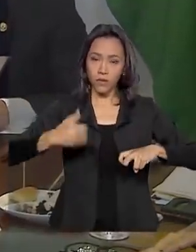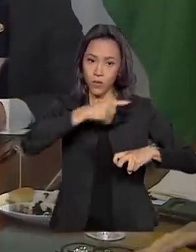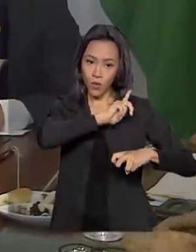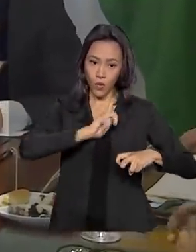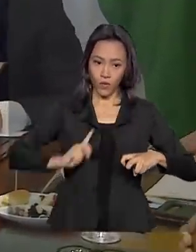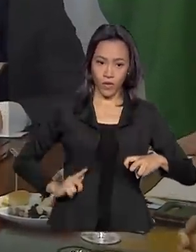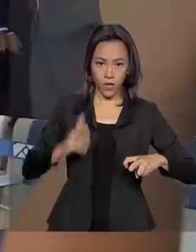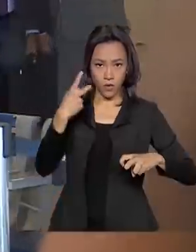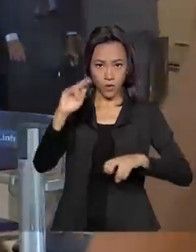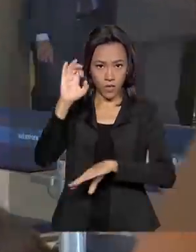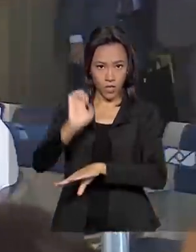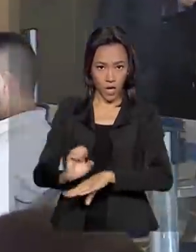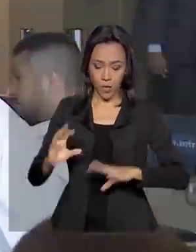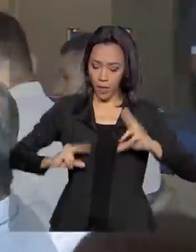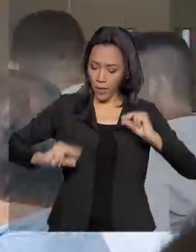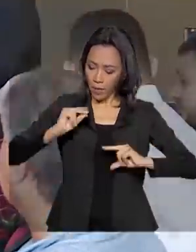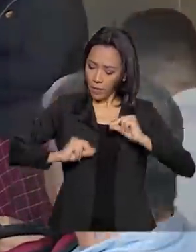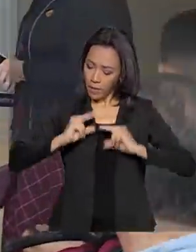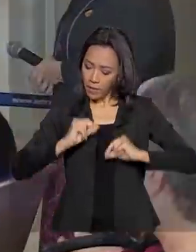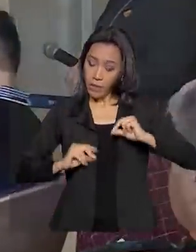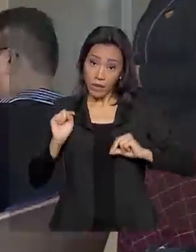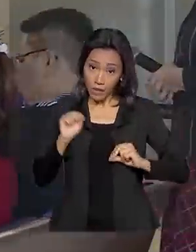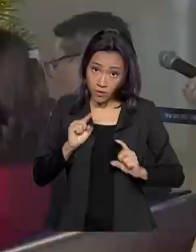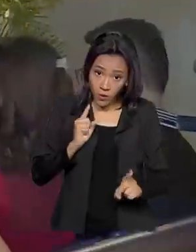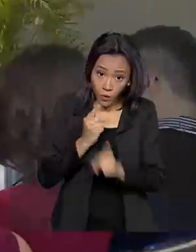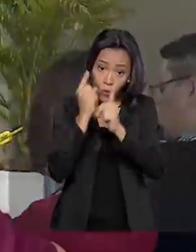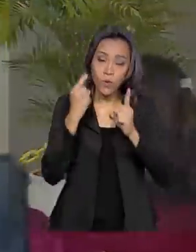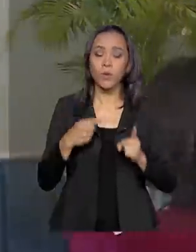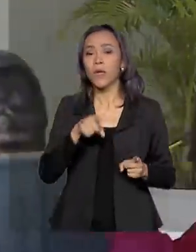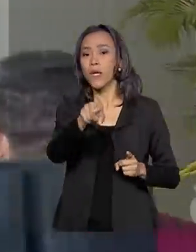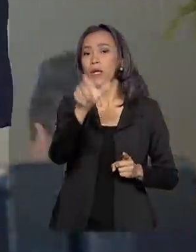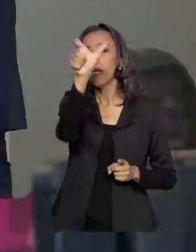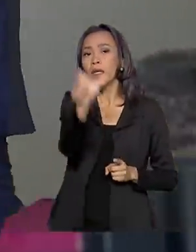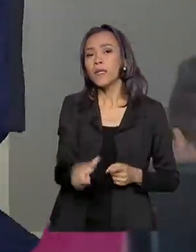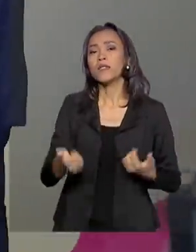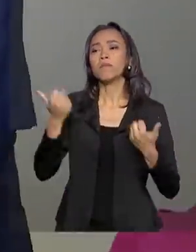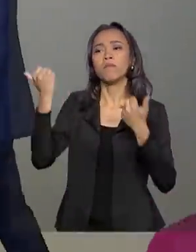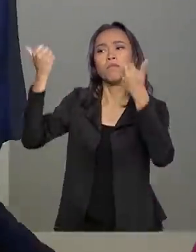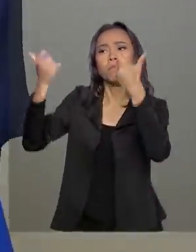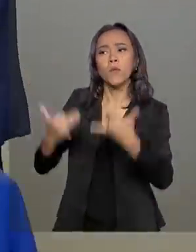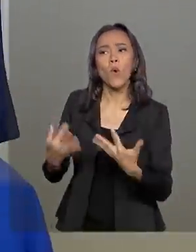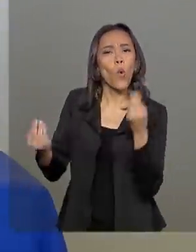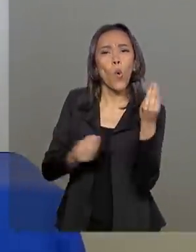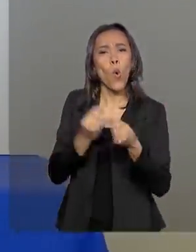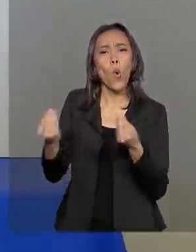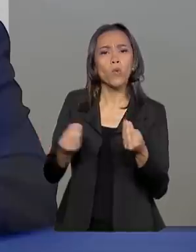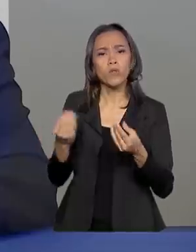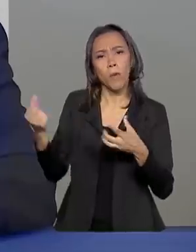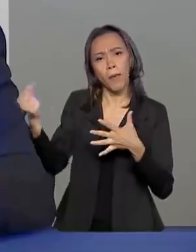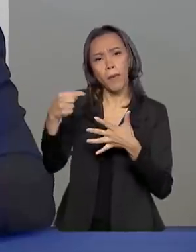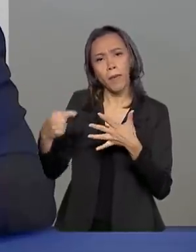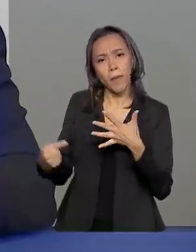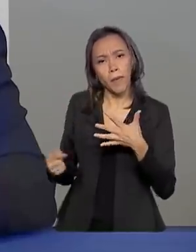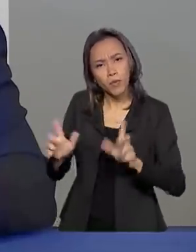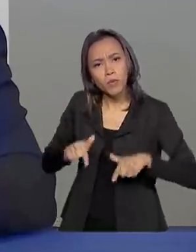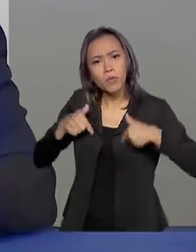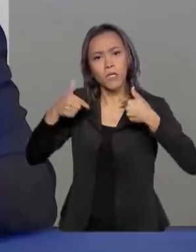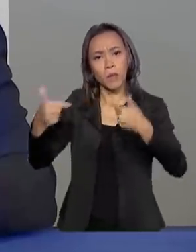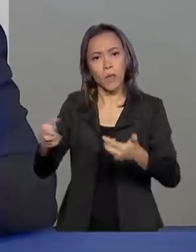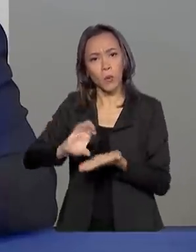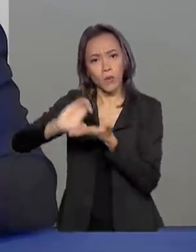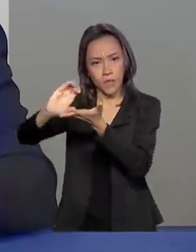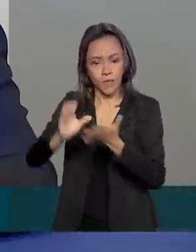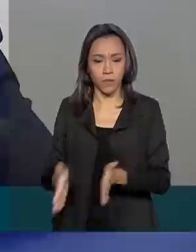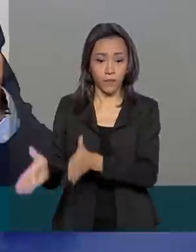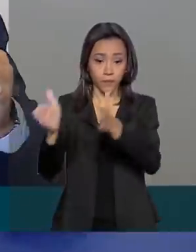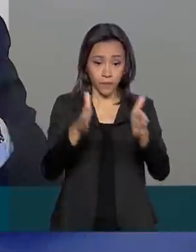Gladson Cameli. Após o encontro, Mourão explicou quais os próximos passos do Conselho da Amazônia. Nós vamos colocar para os ministros